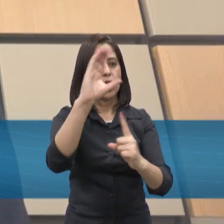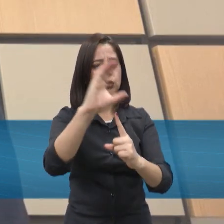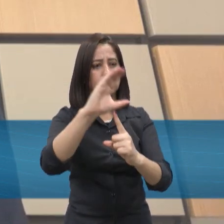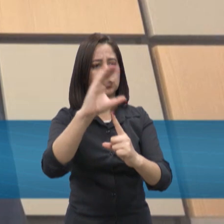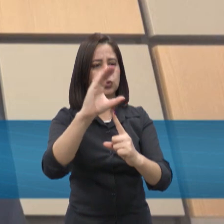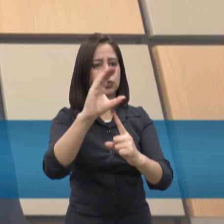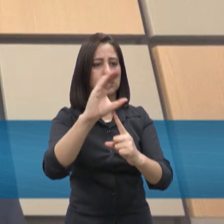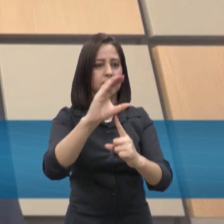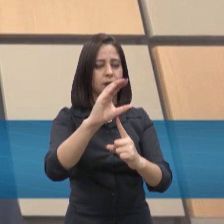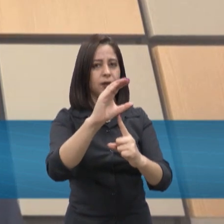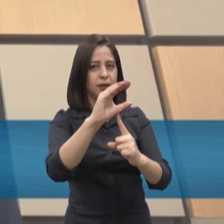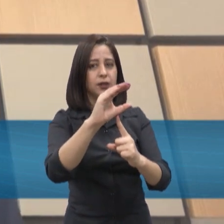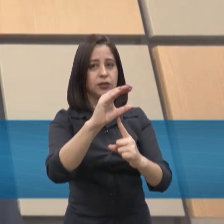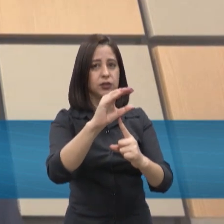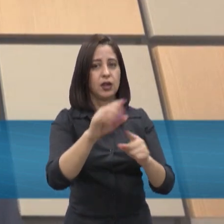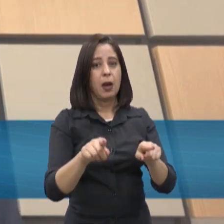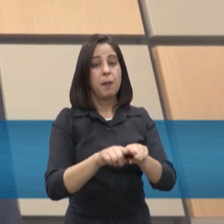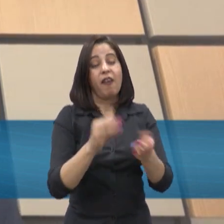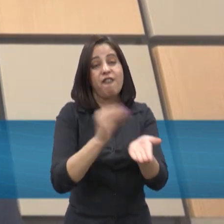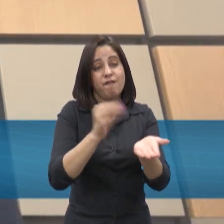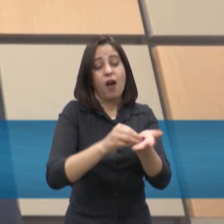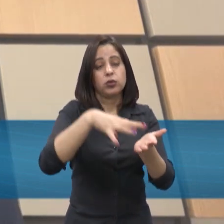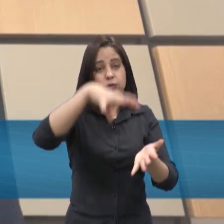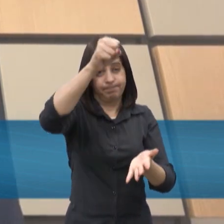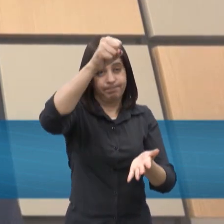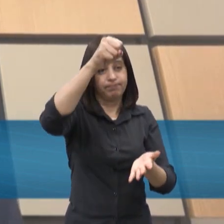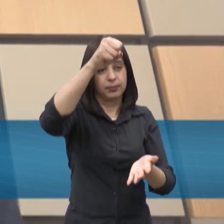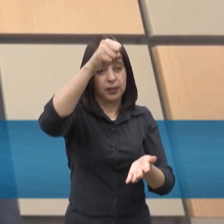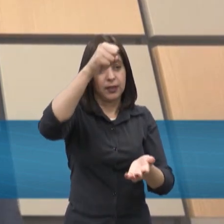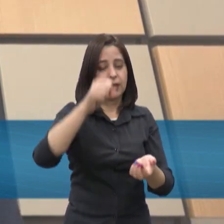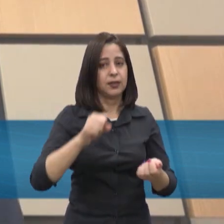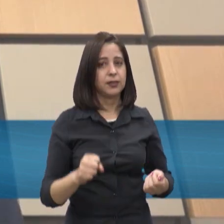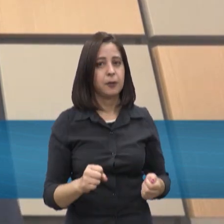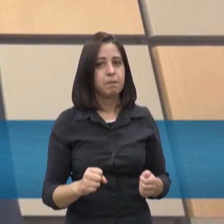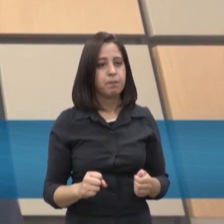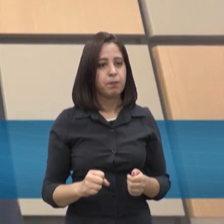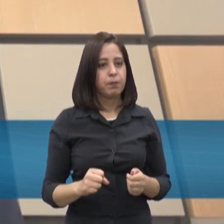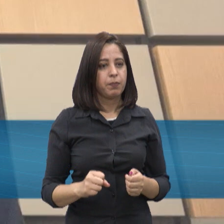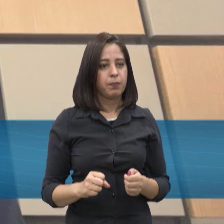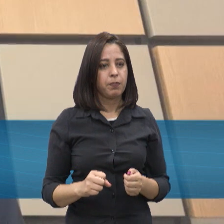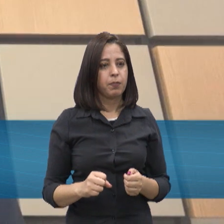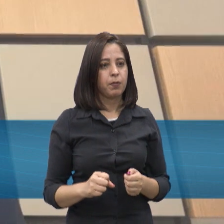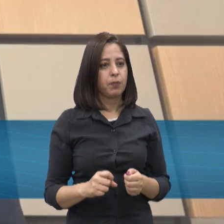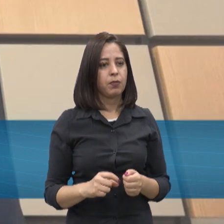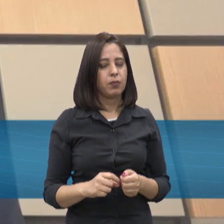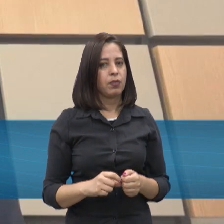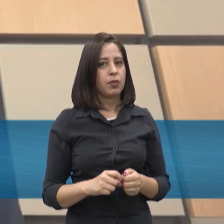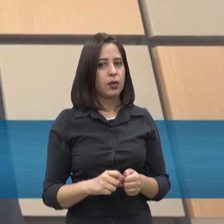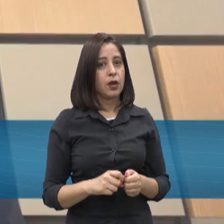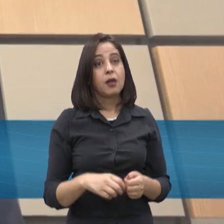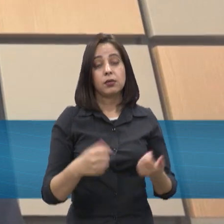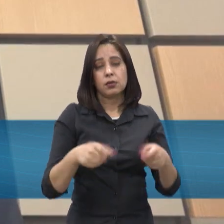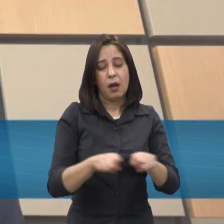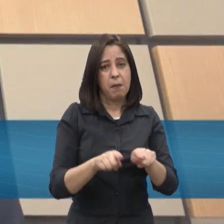impactados por algum tipo de falta de energia, né, são os famosos aí, ou mais conhecidos como um termo inglês